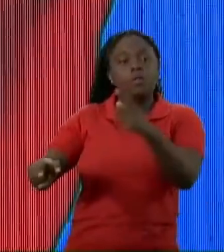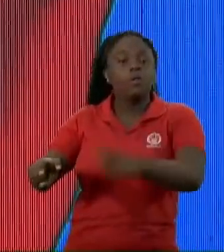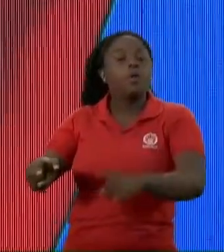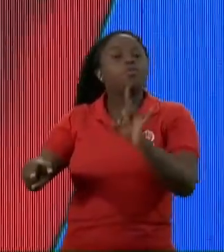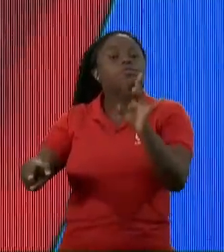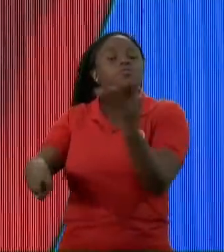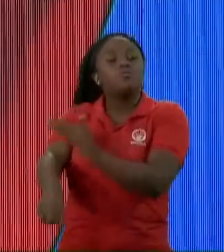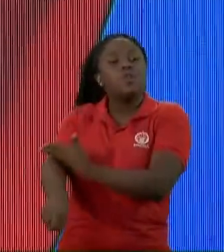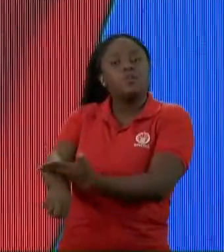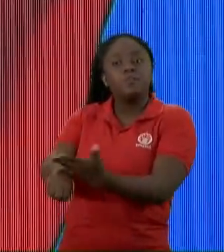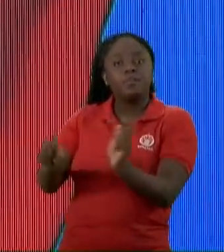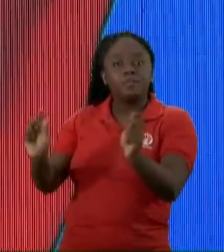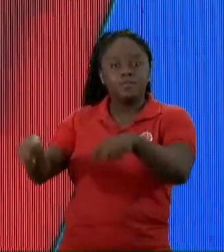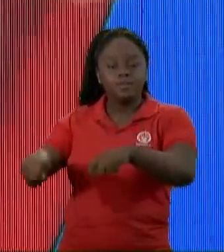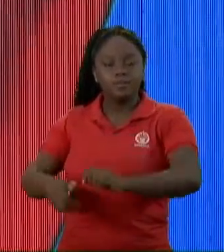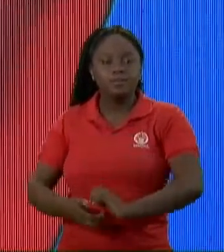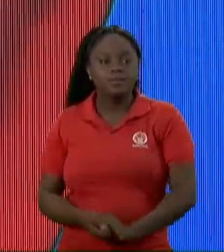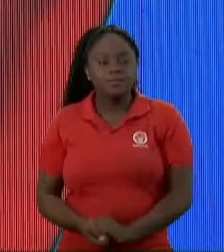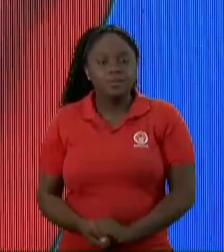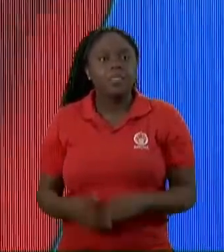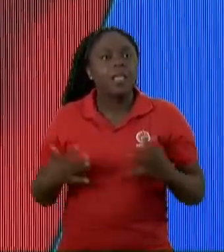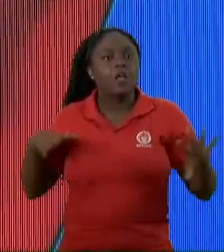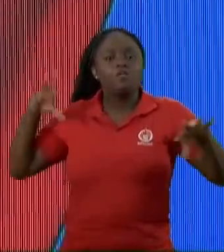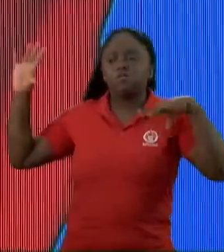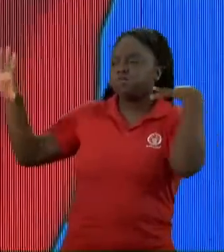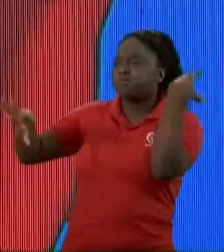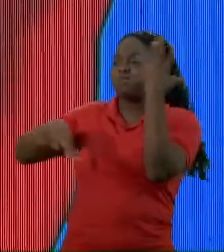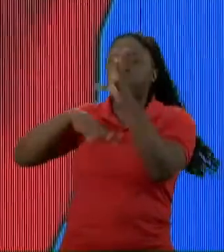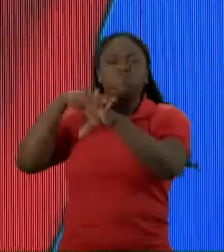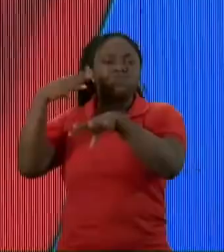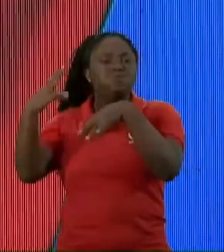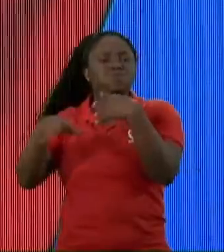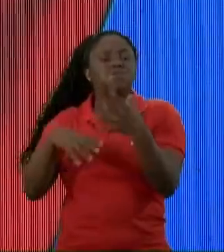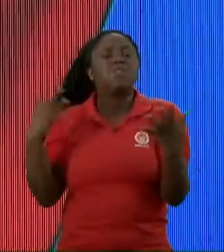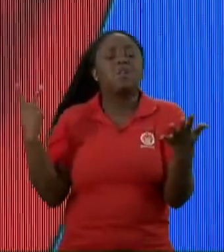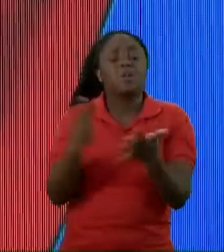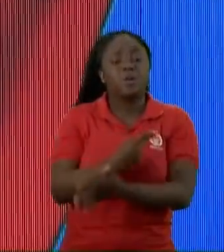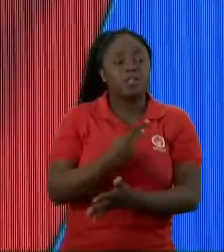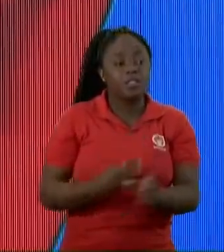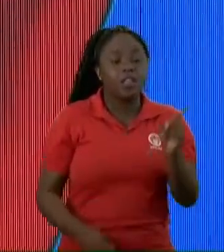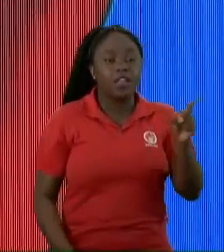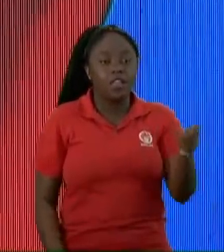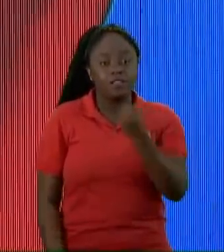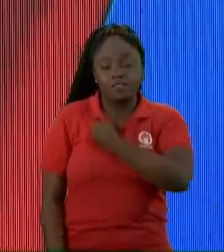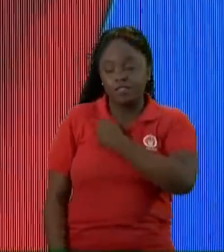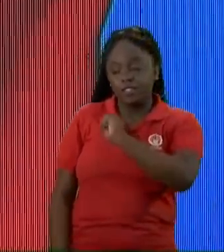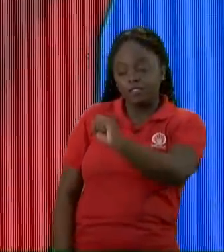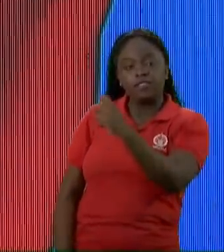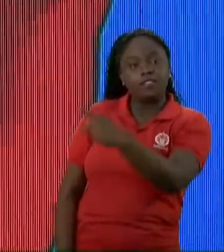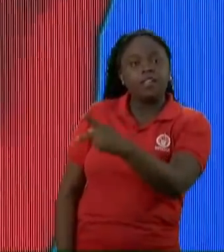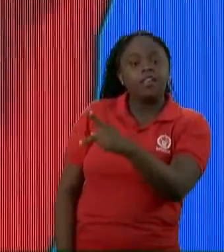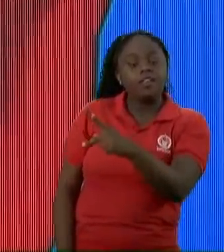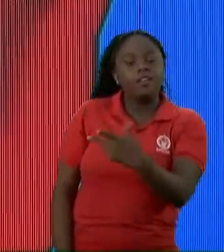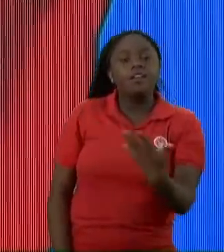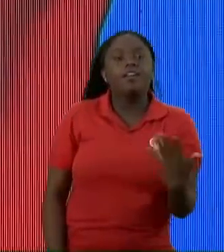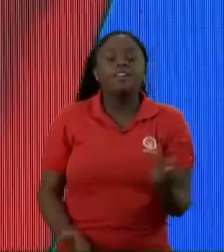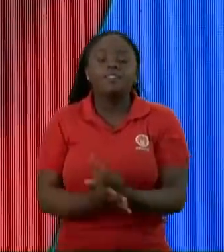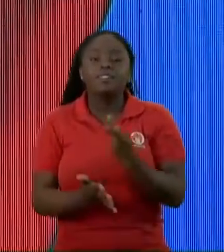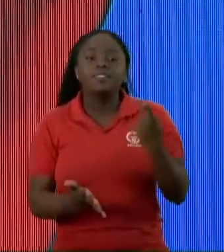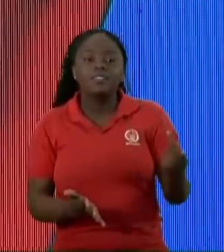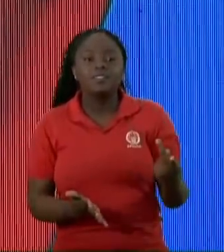branco Aí deu maior confusão Aí o Luther King Foi defender ela E virou isso tudo Aí que nós vimos